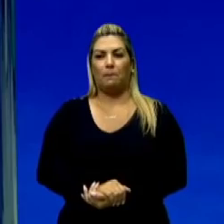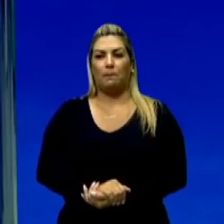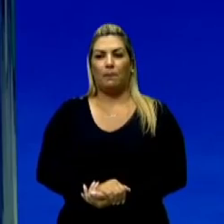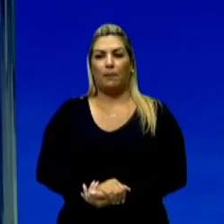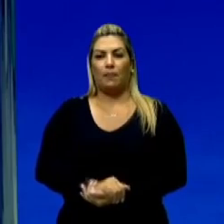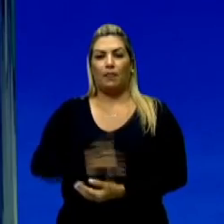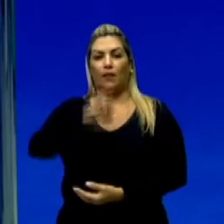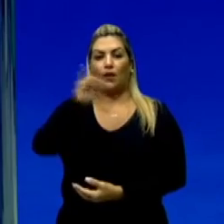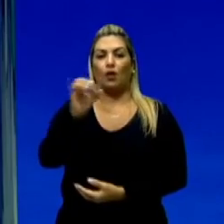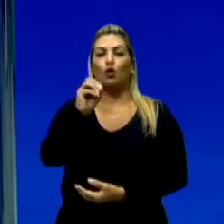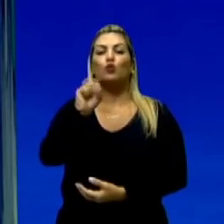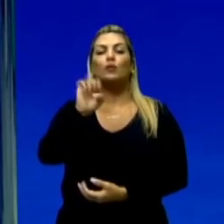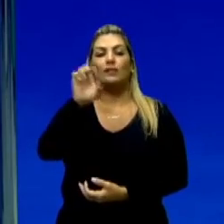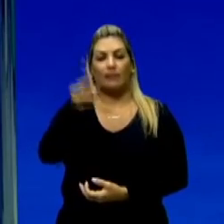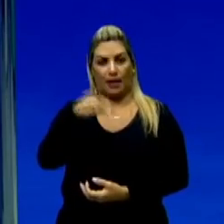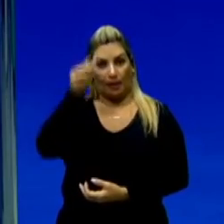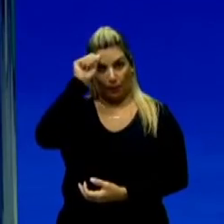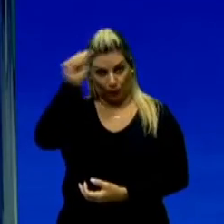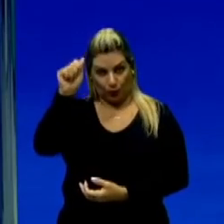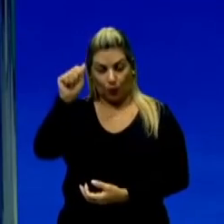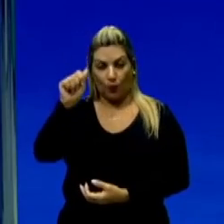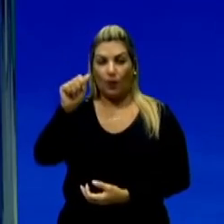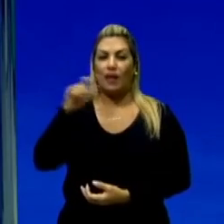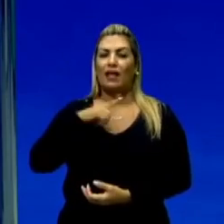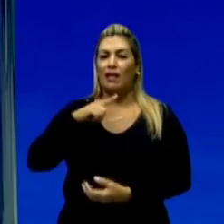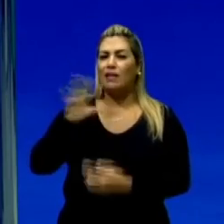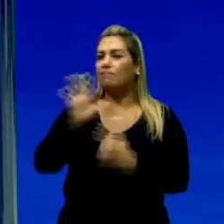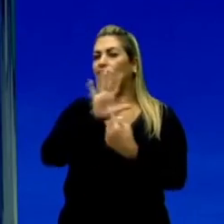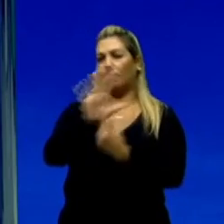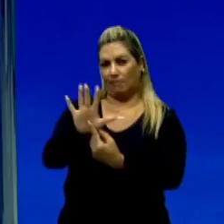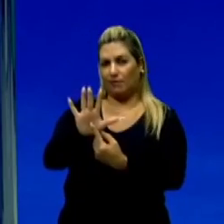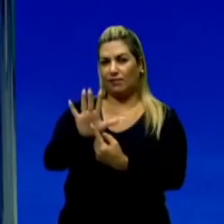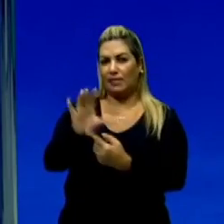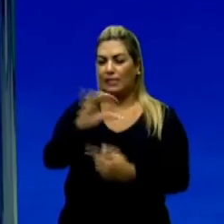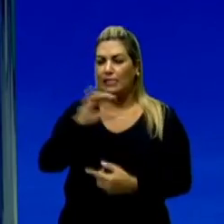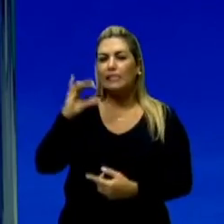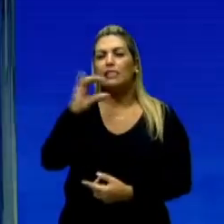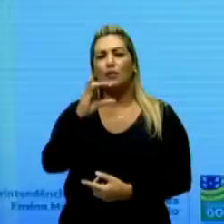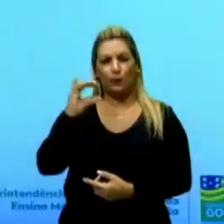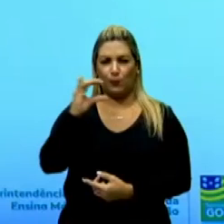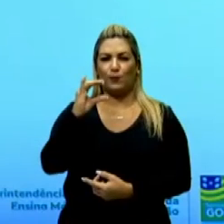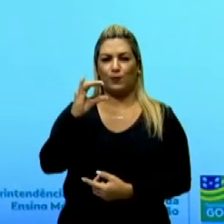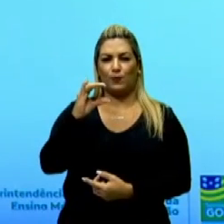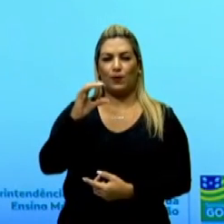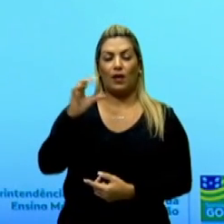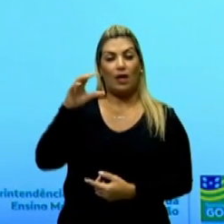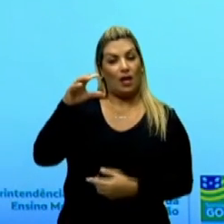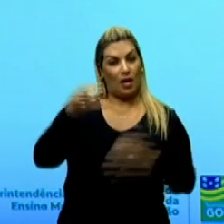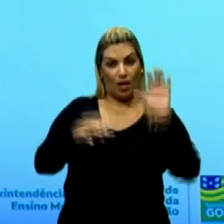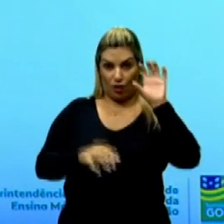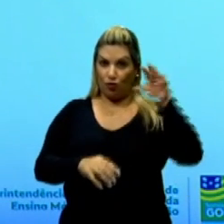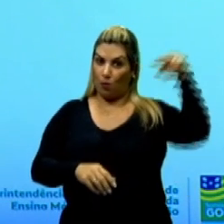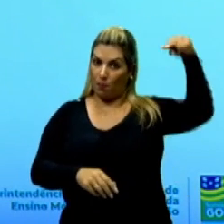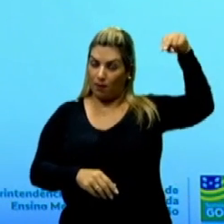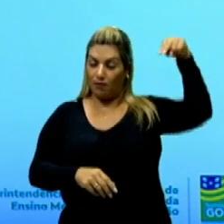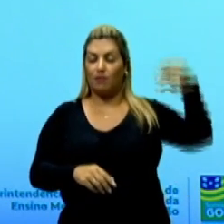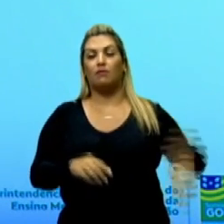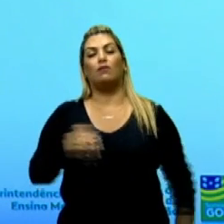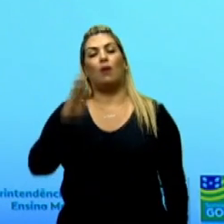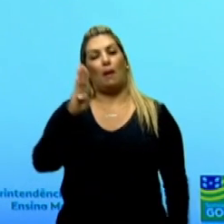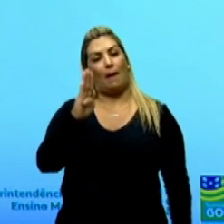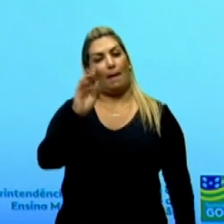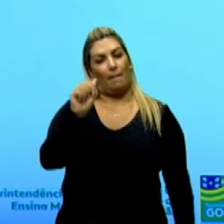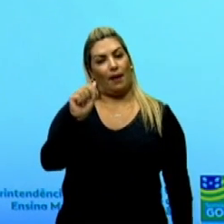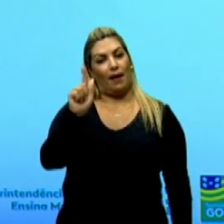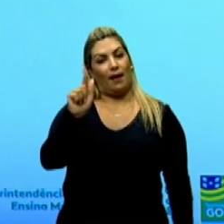José Américo de Almeida, ele inaugura esse ciclo, falando sobre a região nordeste, bagaceira. O